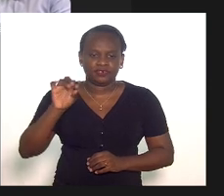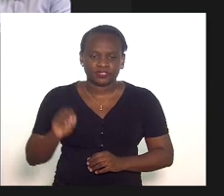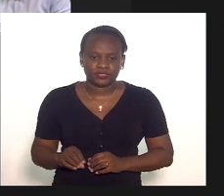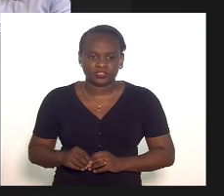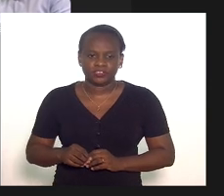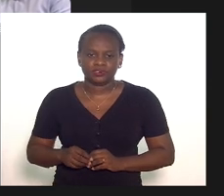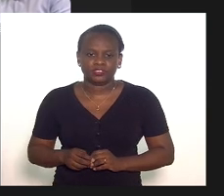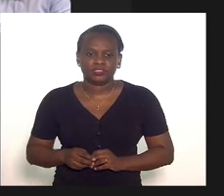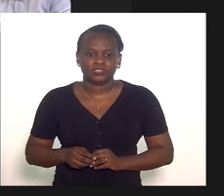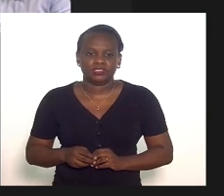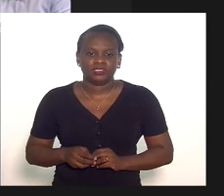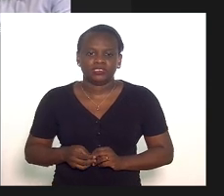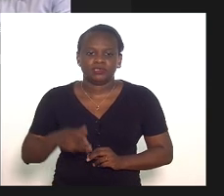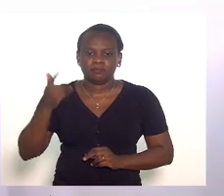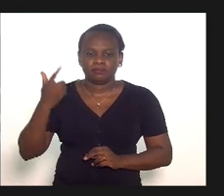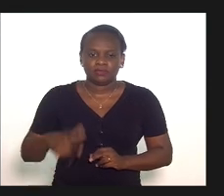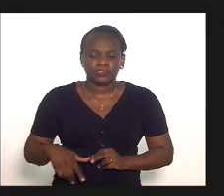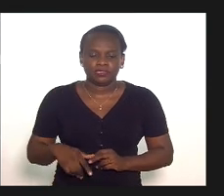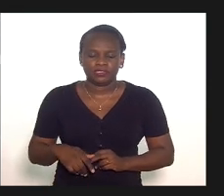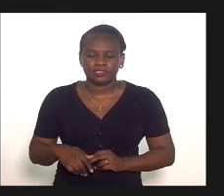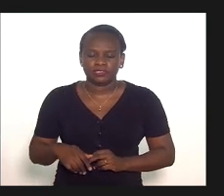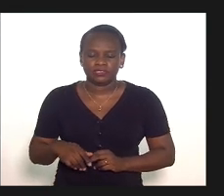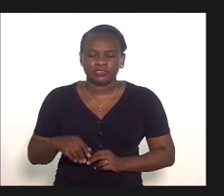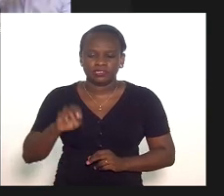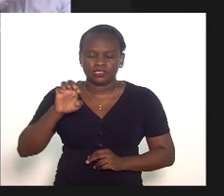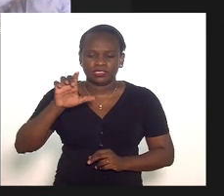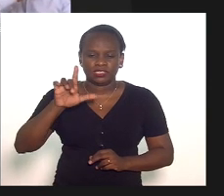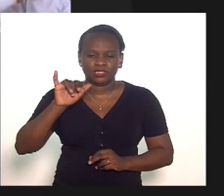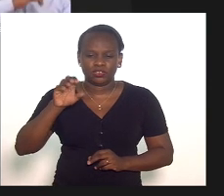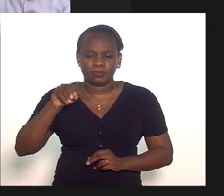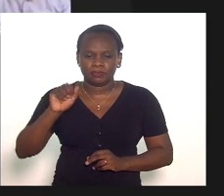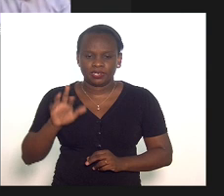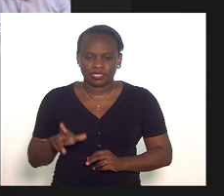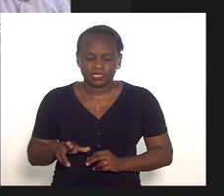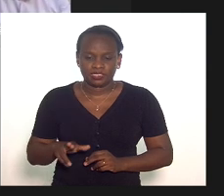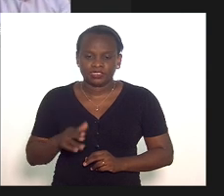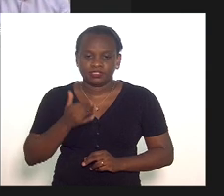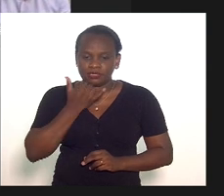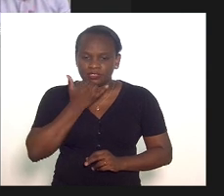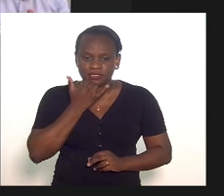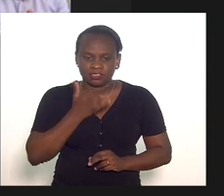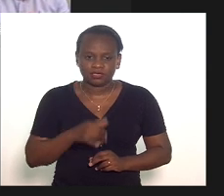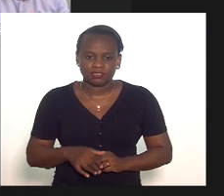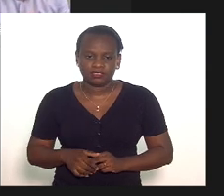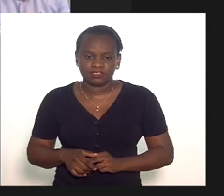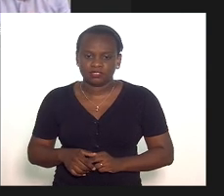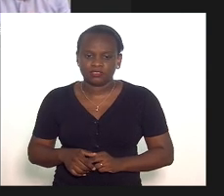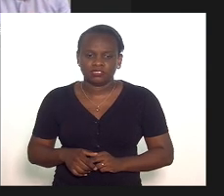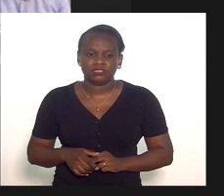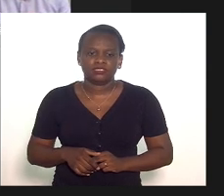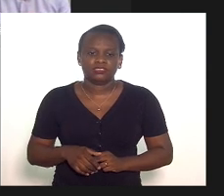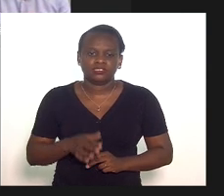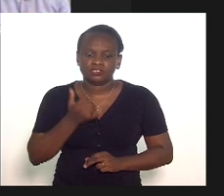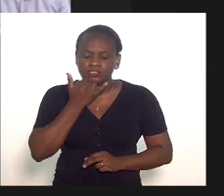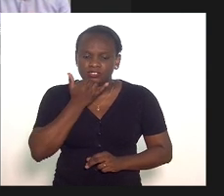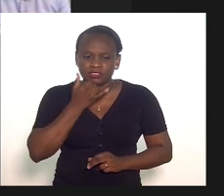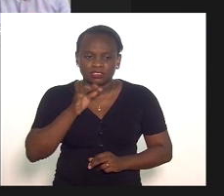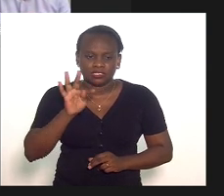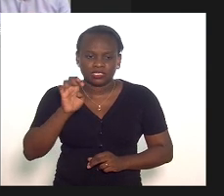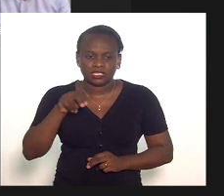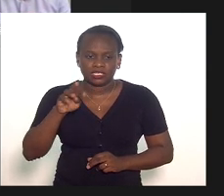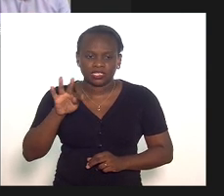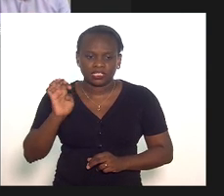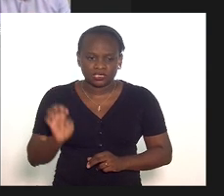nada mais a venda deputado Deputado Eleomar Coelho perdão deputado subtenente